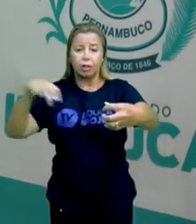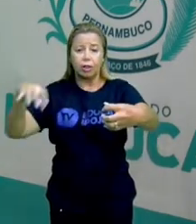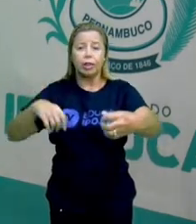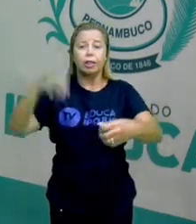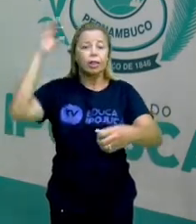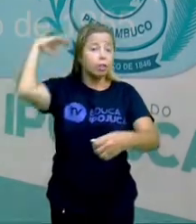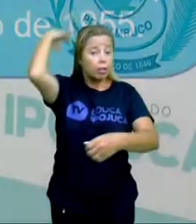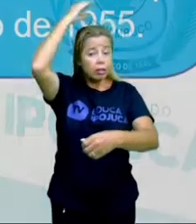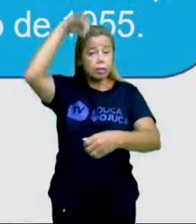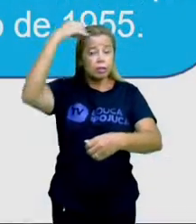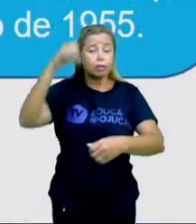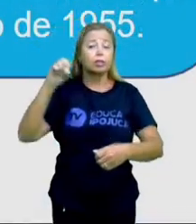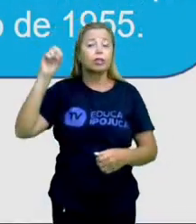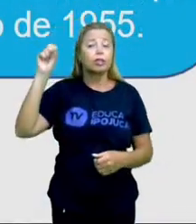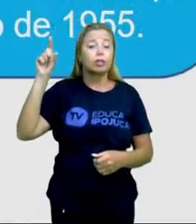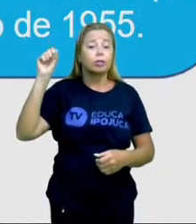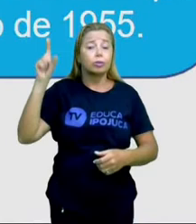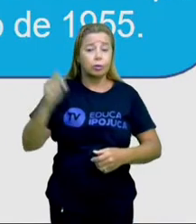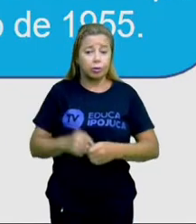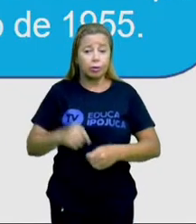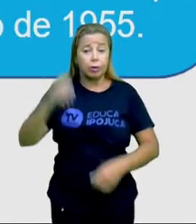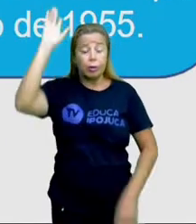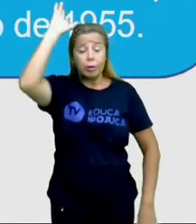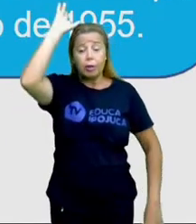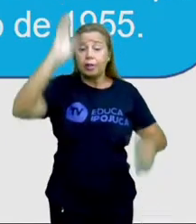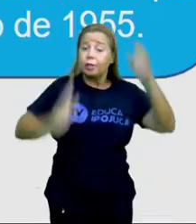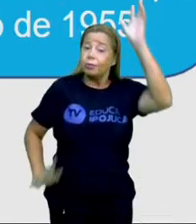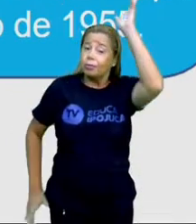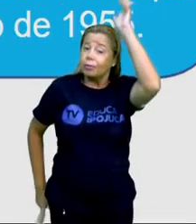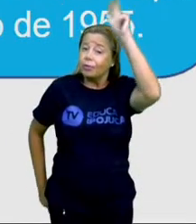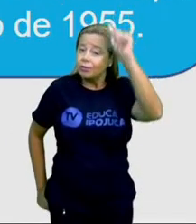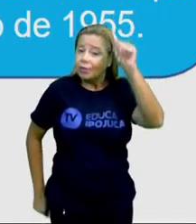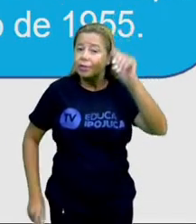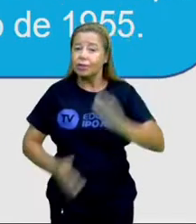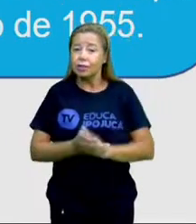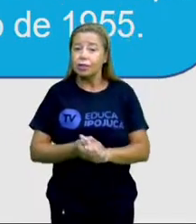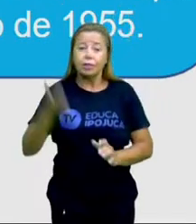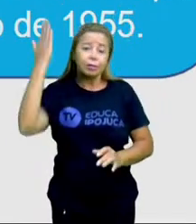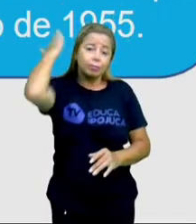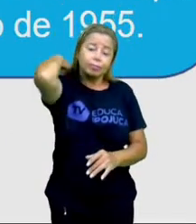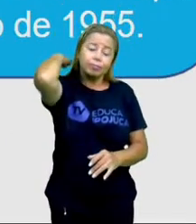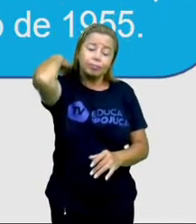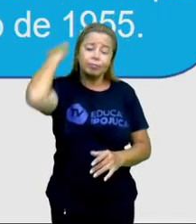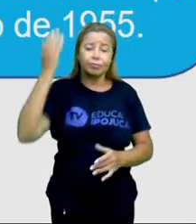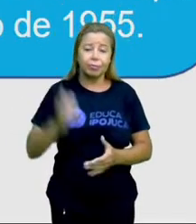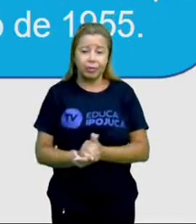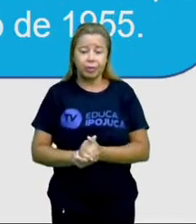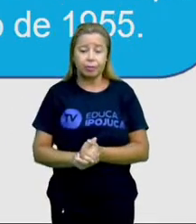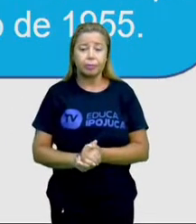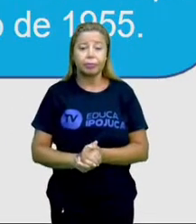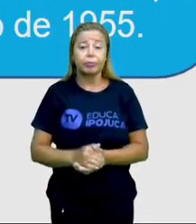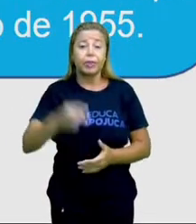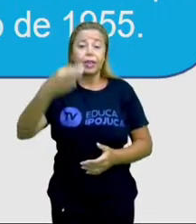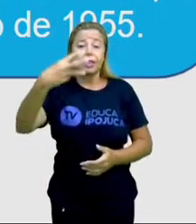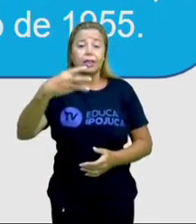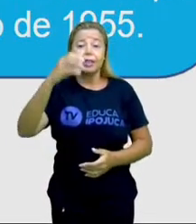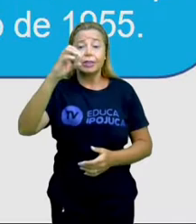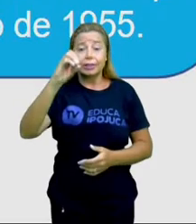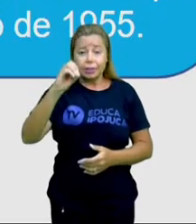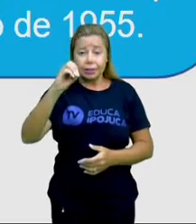Senhora do Ó, Porto de Galinhas e Camela. Em 30 de março de